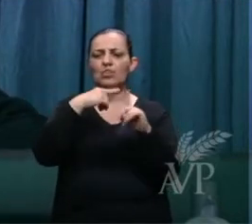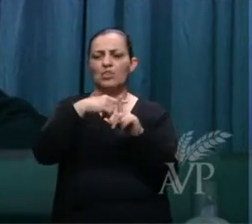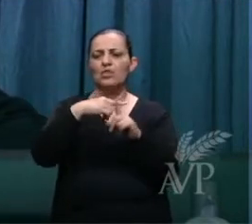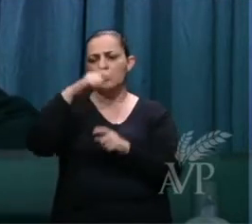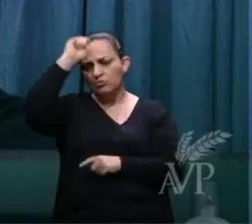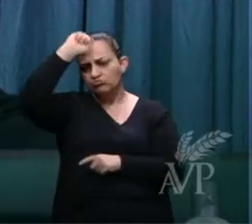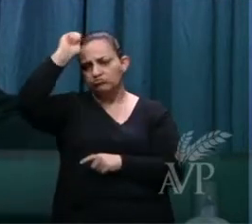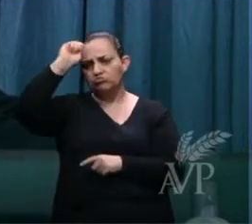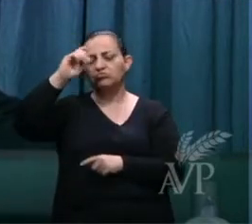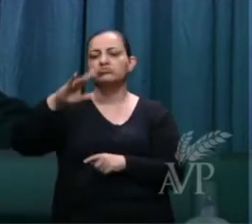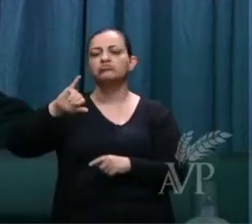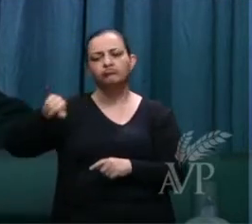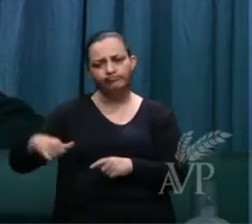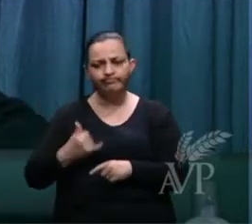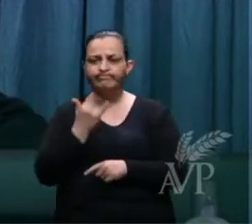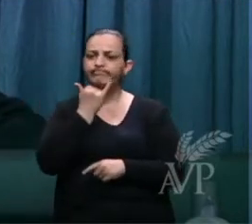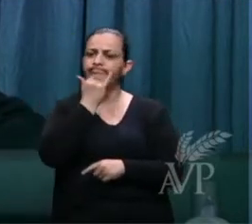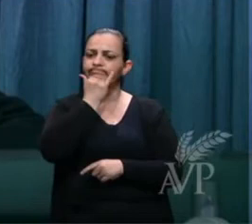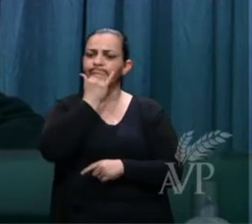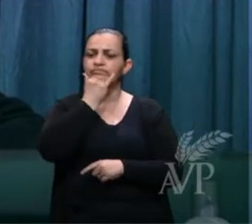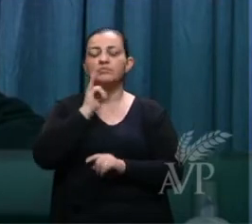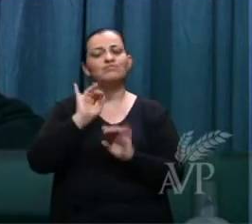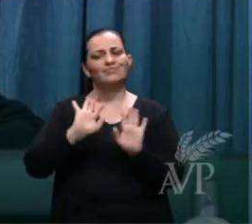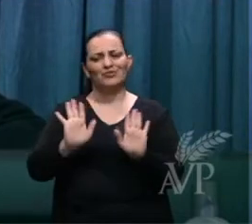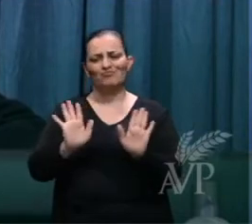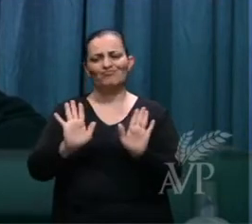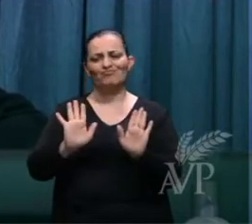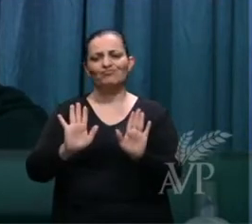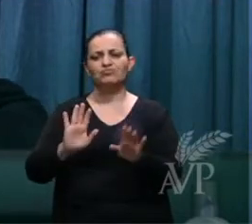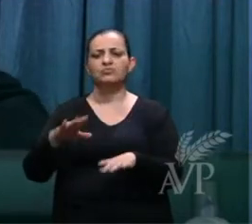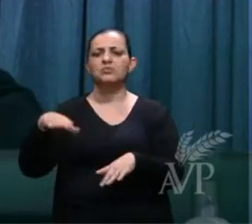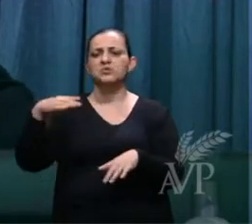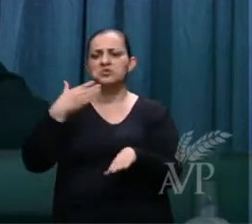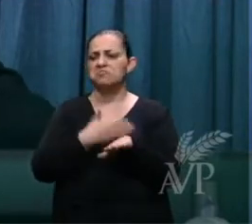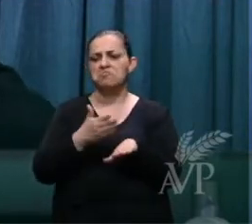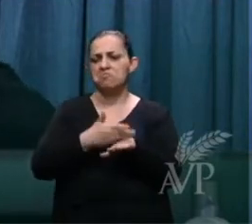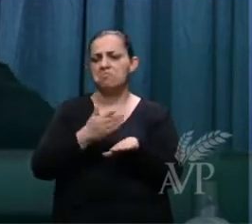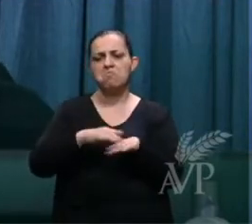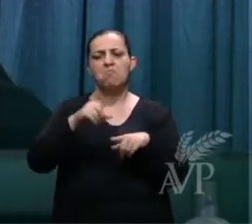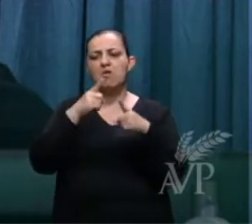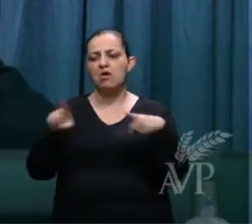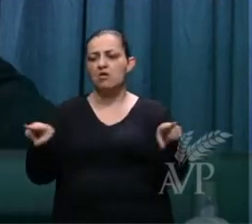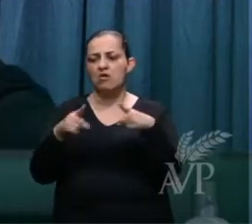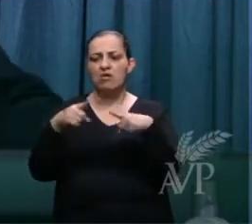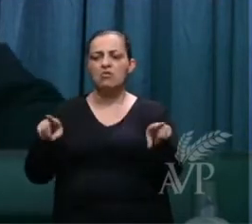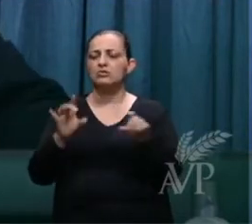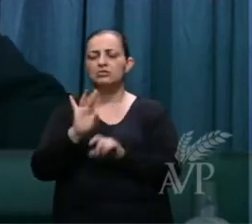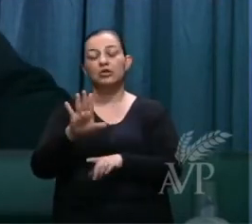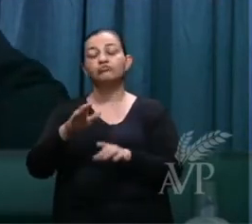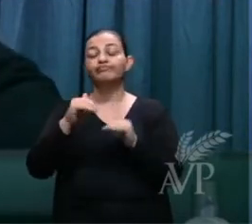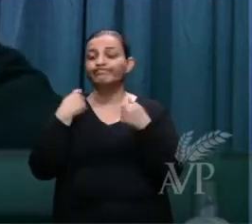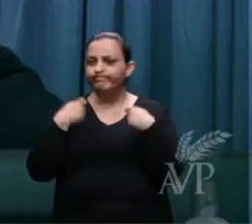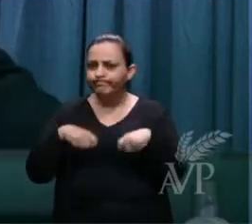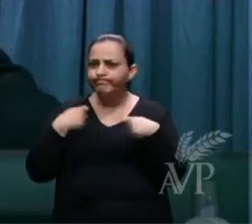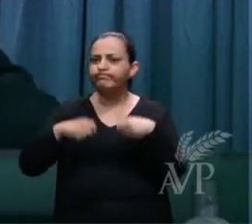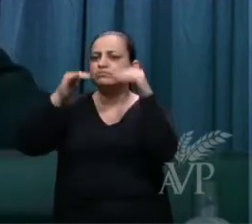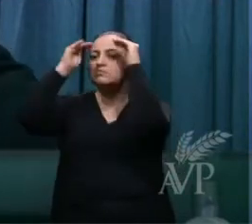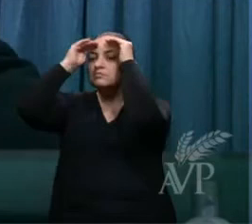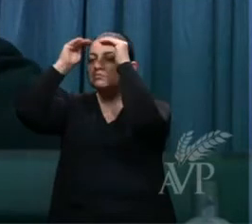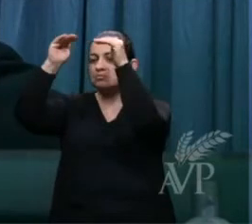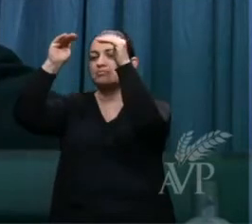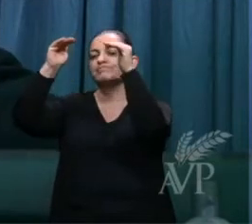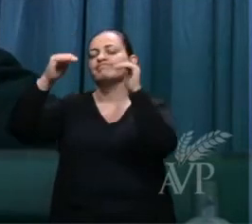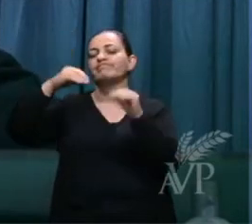E que se justificar ainda, mesmo dia de ensaio, seja o que for, a reverência, ela deva ser